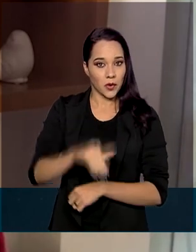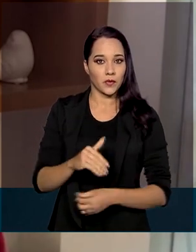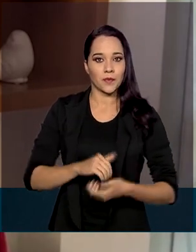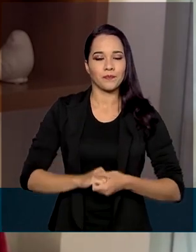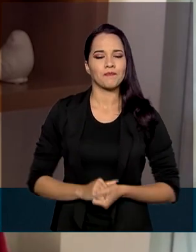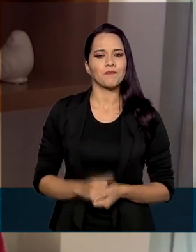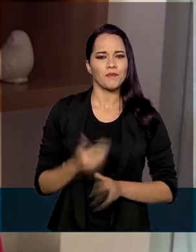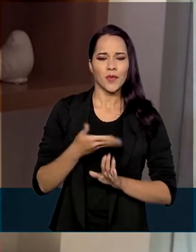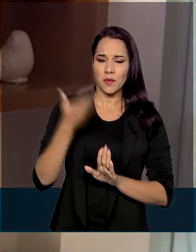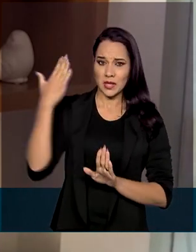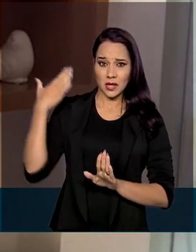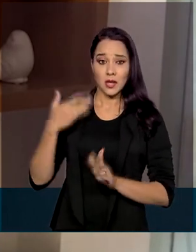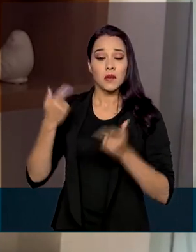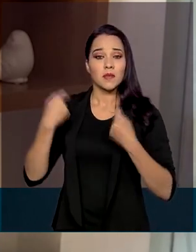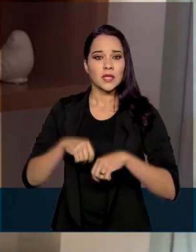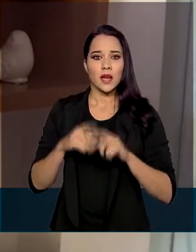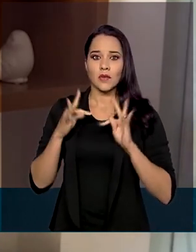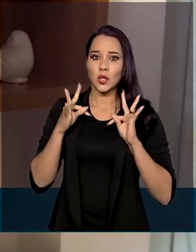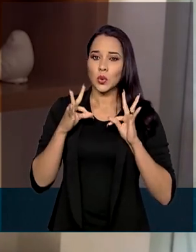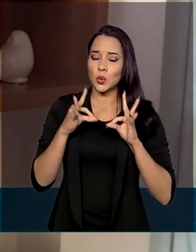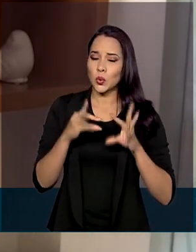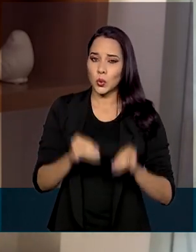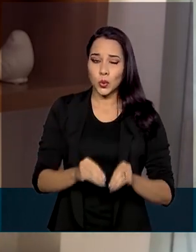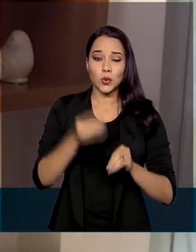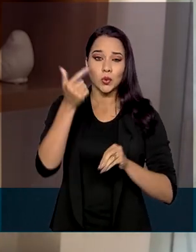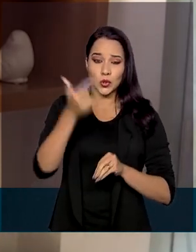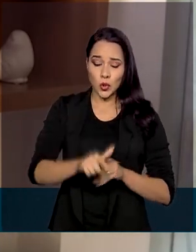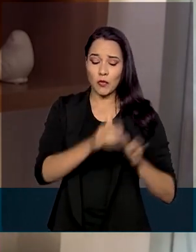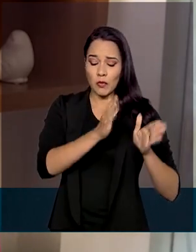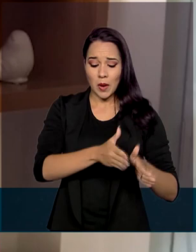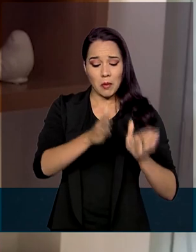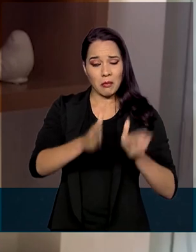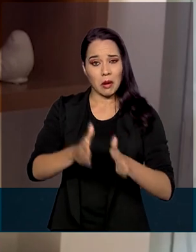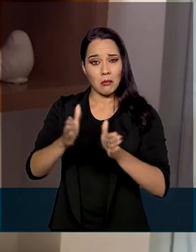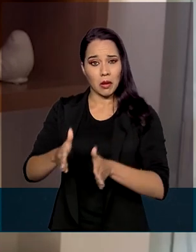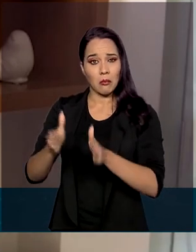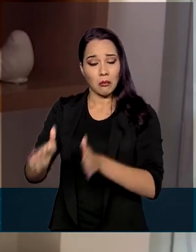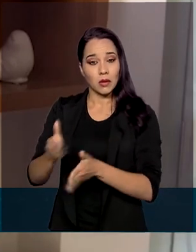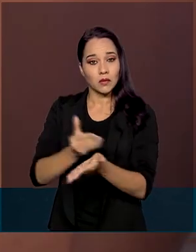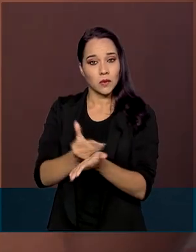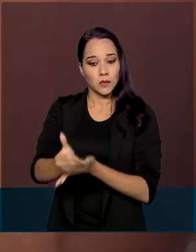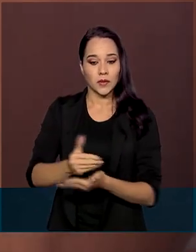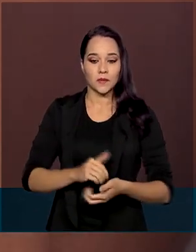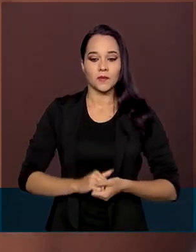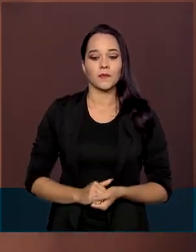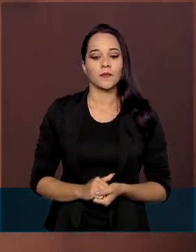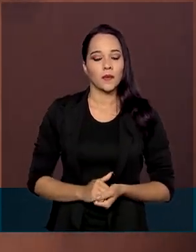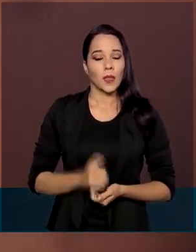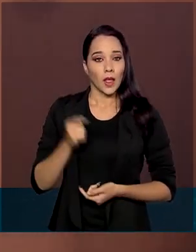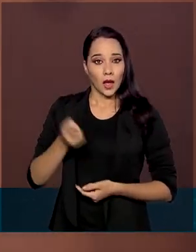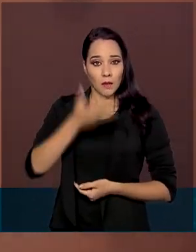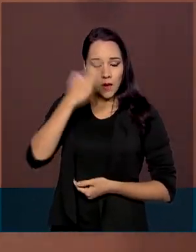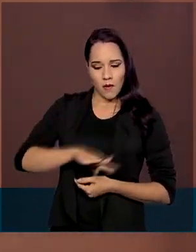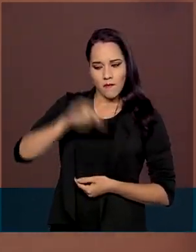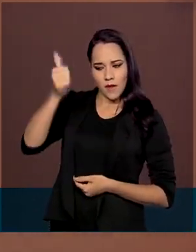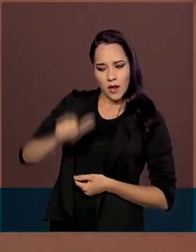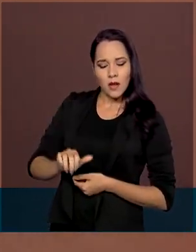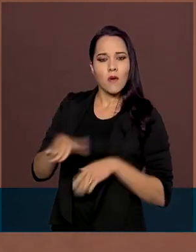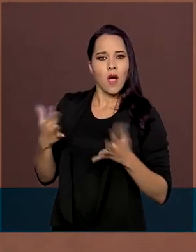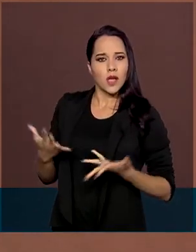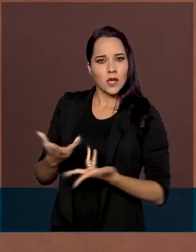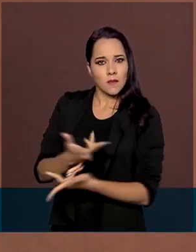Anteriormente, era necessário realizar todo o processo desde o início. O exame vai avaliar as